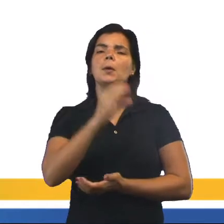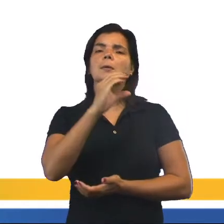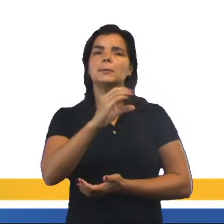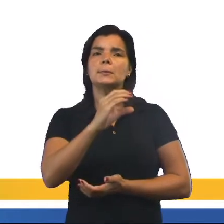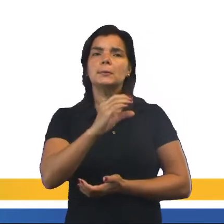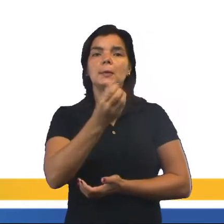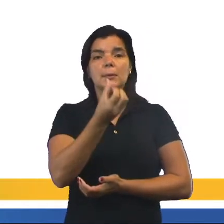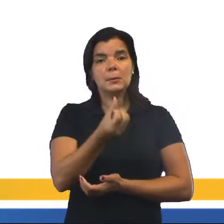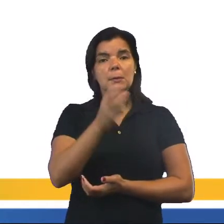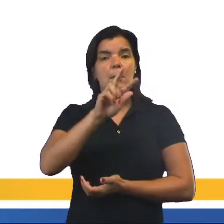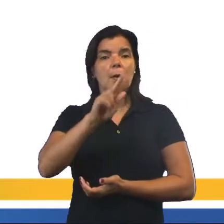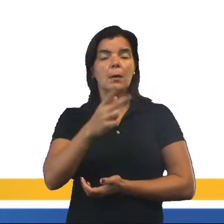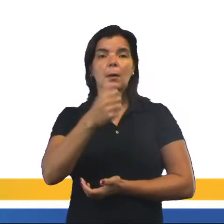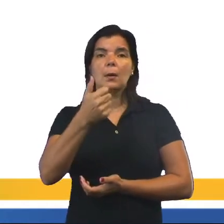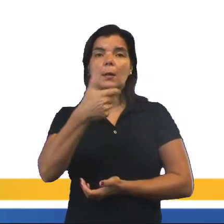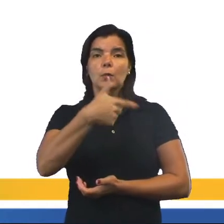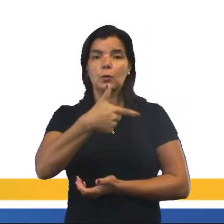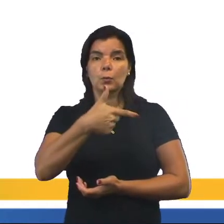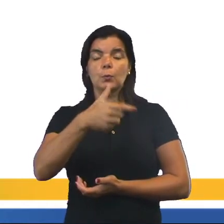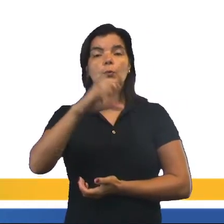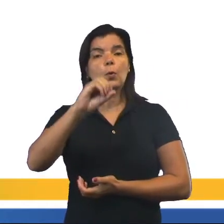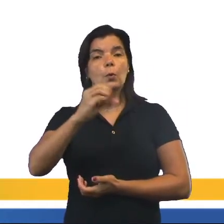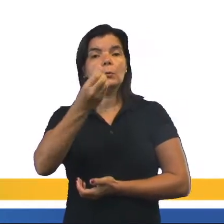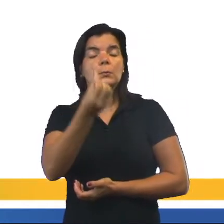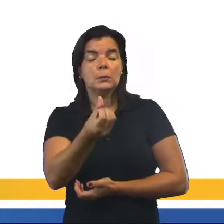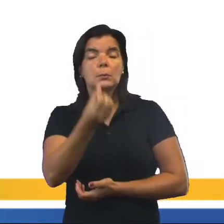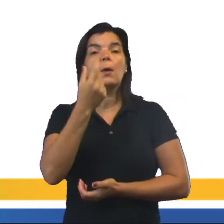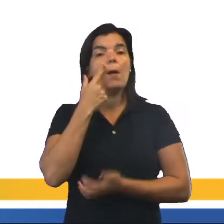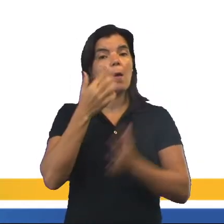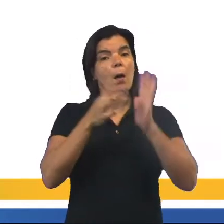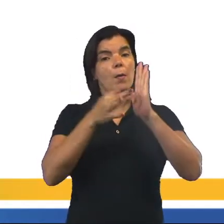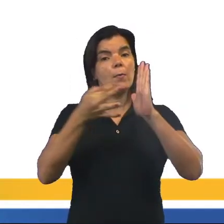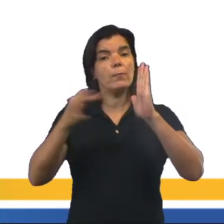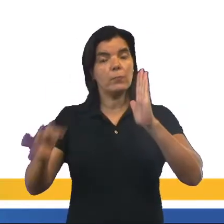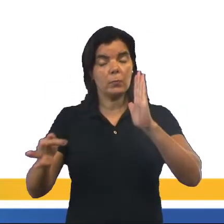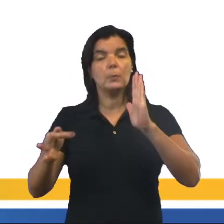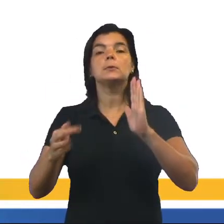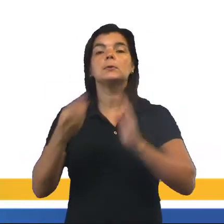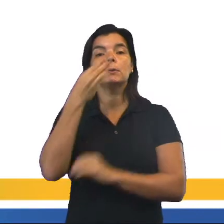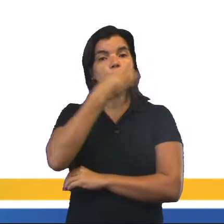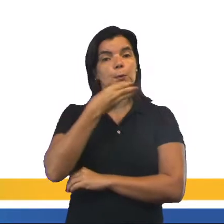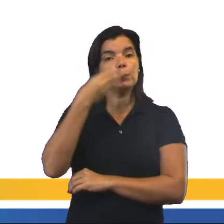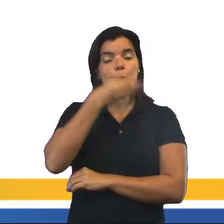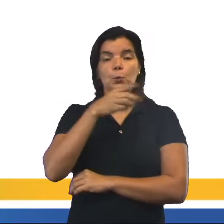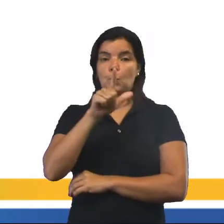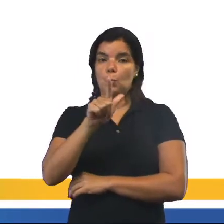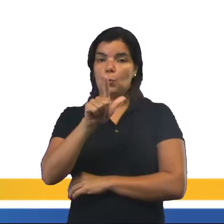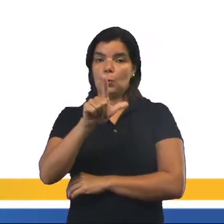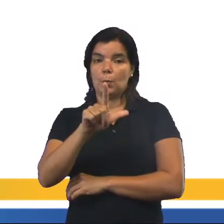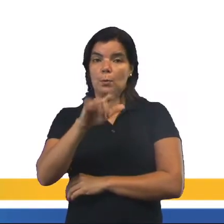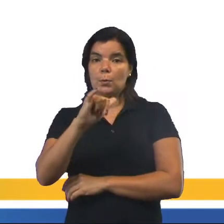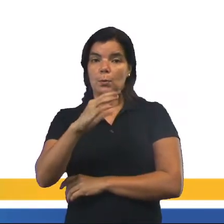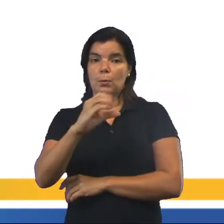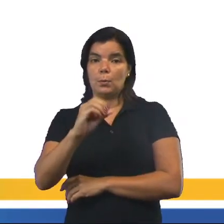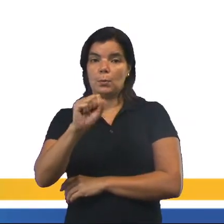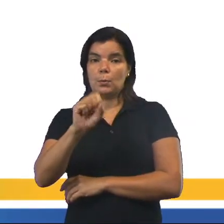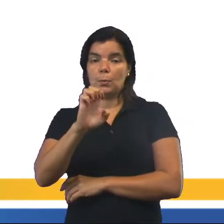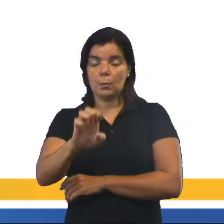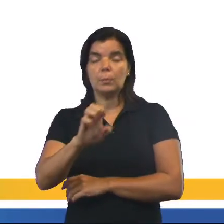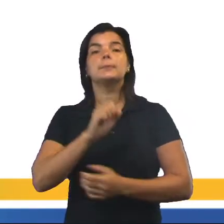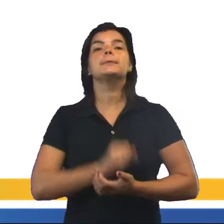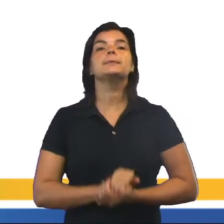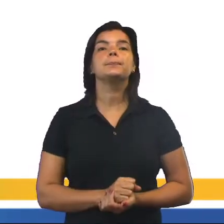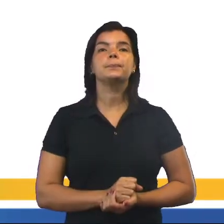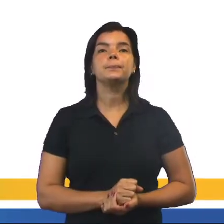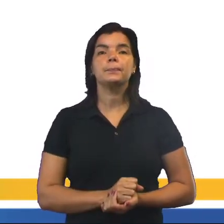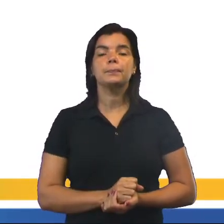C6H12O6? Aquilo ali é a fórmula da glicose, C6H12O6.